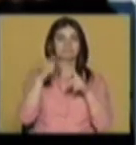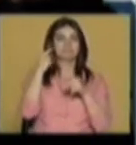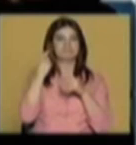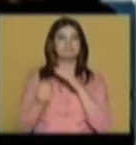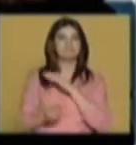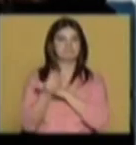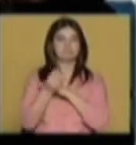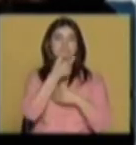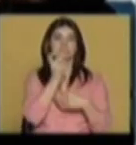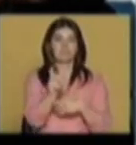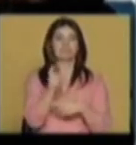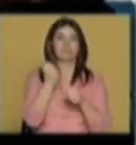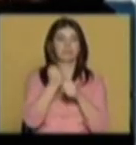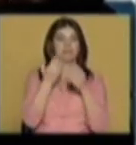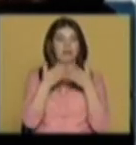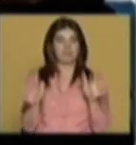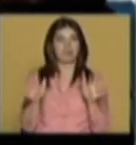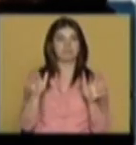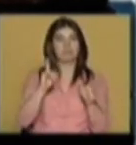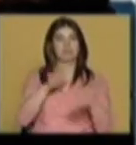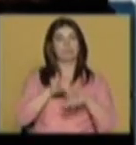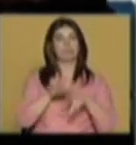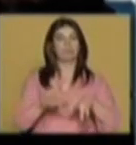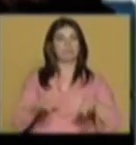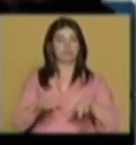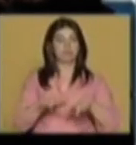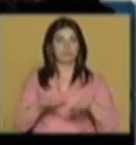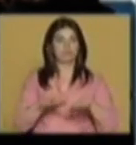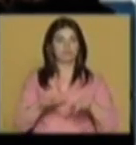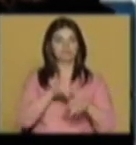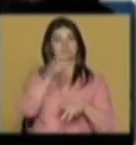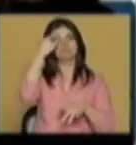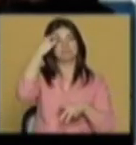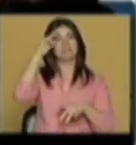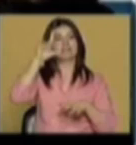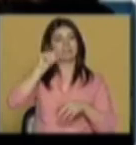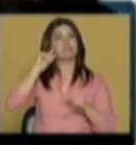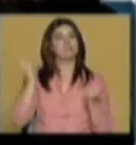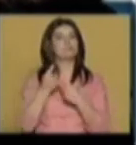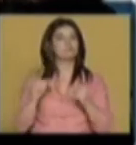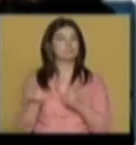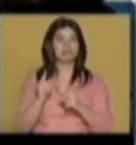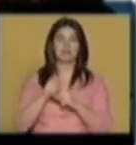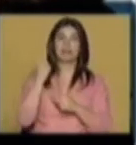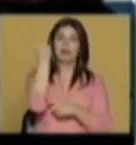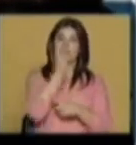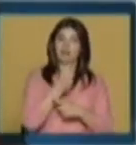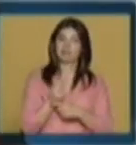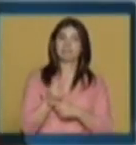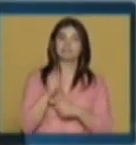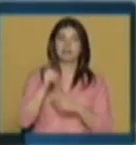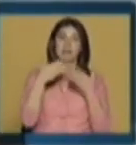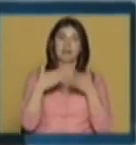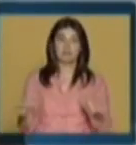num contexto que era o da própria emergência do computador, mas Humberto Eco pensava, por exemplo, na música como arte, que é por excelência aberta e que chama,